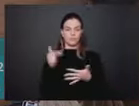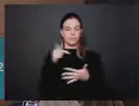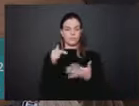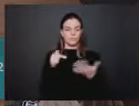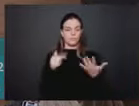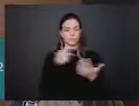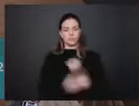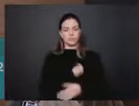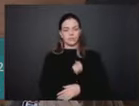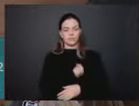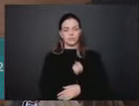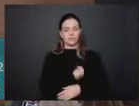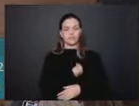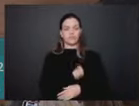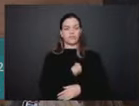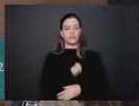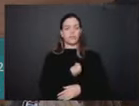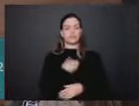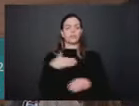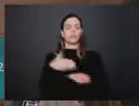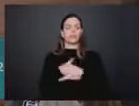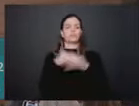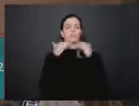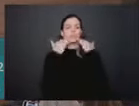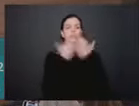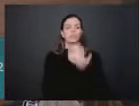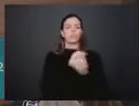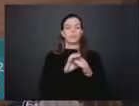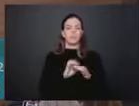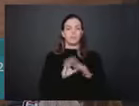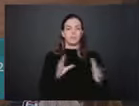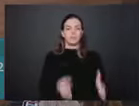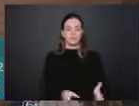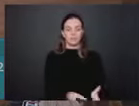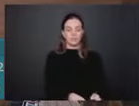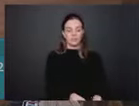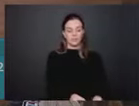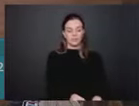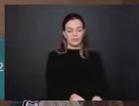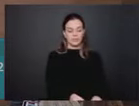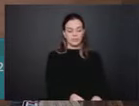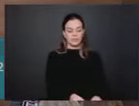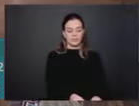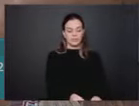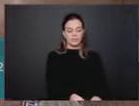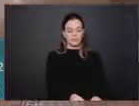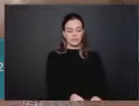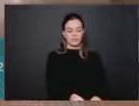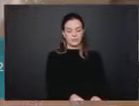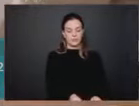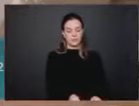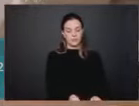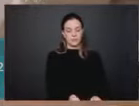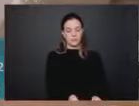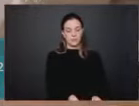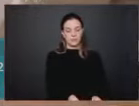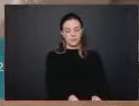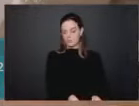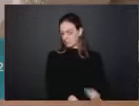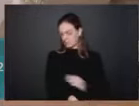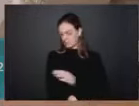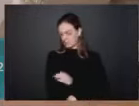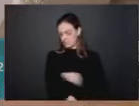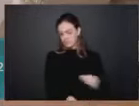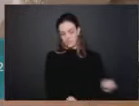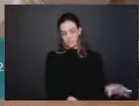Rafael, da nossa tribuna livre. Com a palavra, por 15 minutos, fique à vontade. Obrigado, bom dia. Com a palavra, apesar do